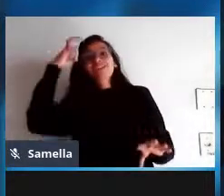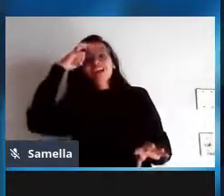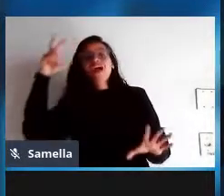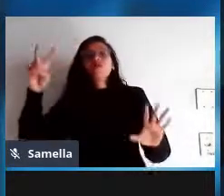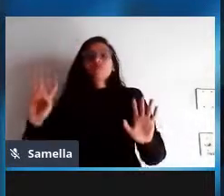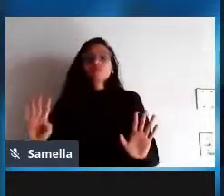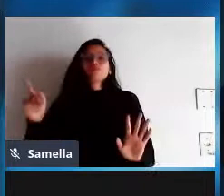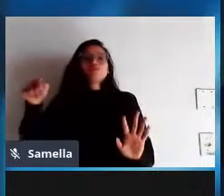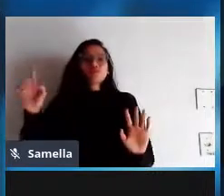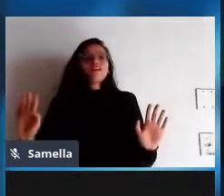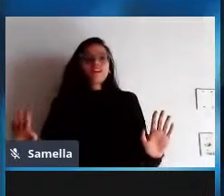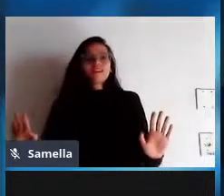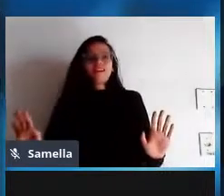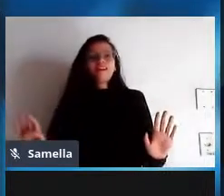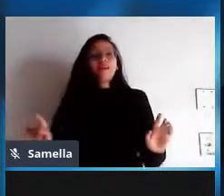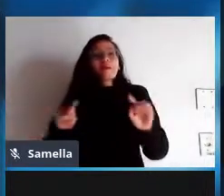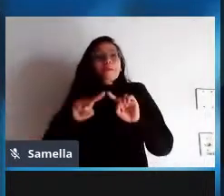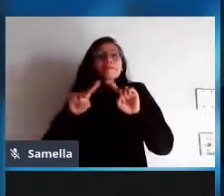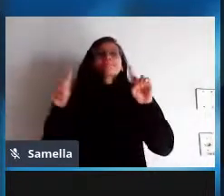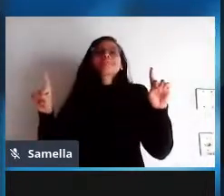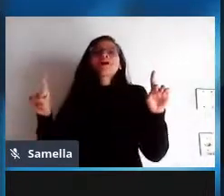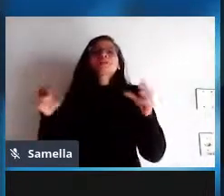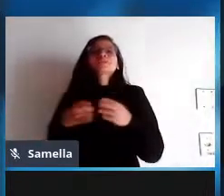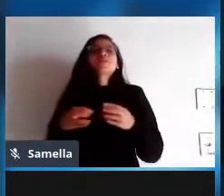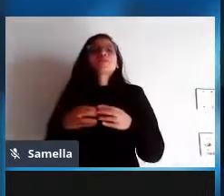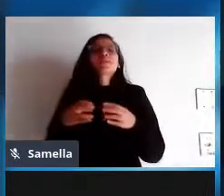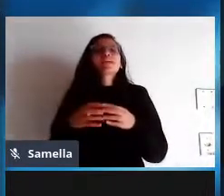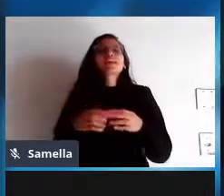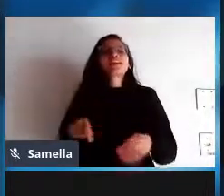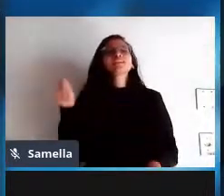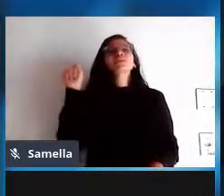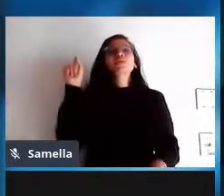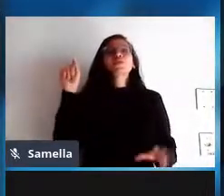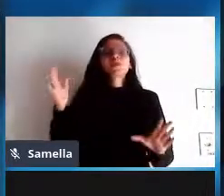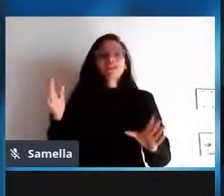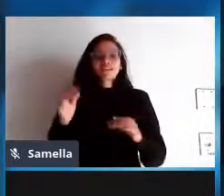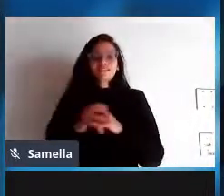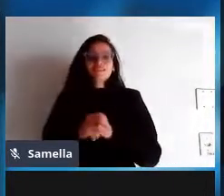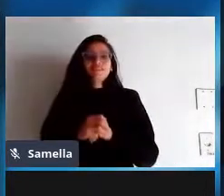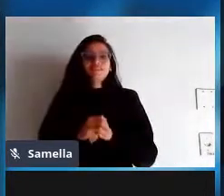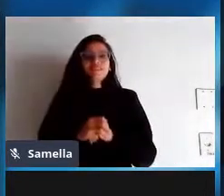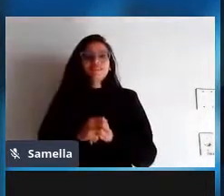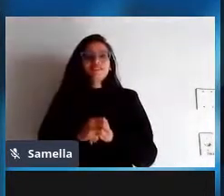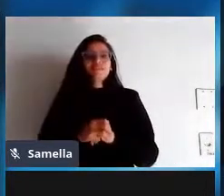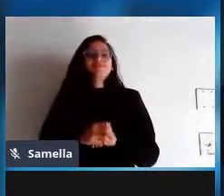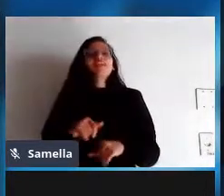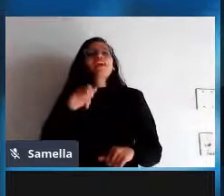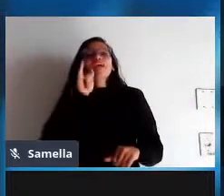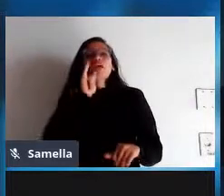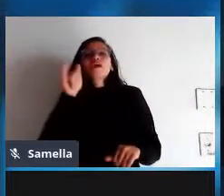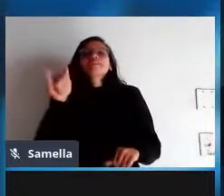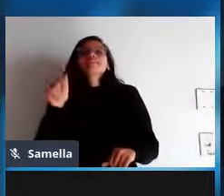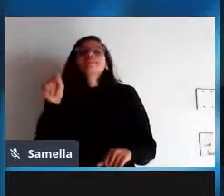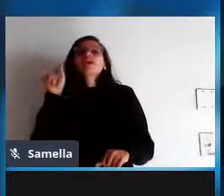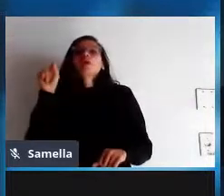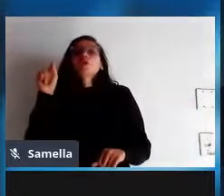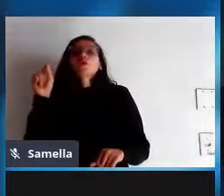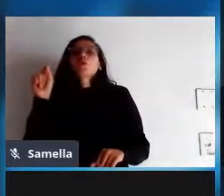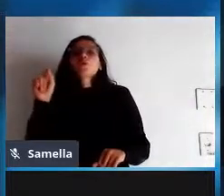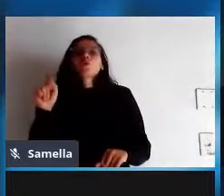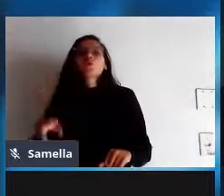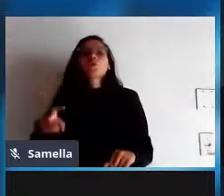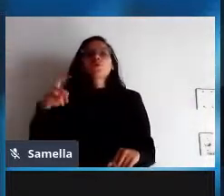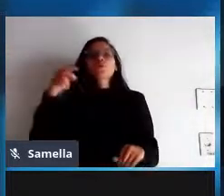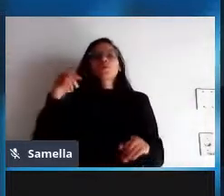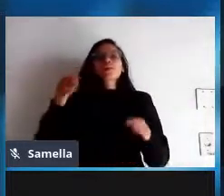mas e o que é comunidade vamos voltar aqui eu disse que sem valores a gente não tem cultura se